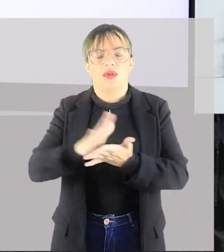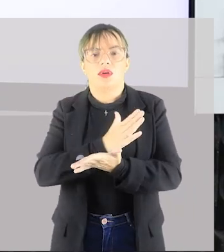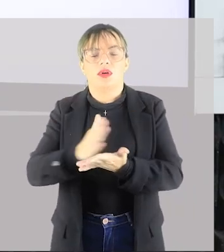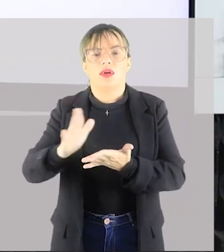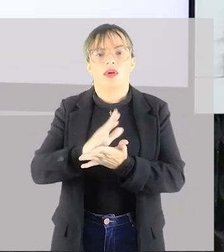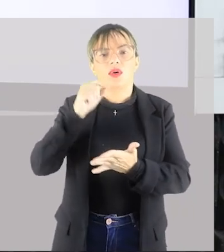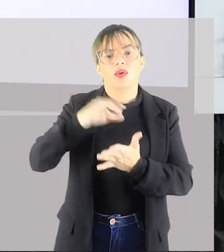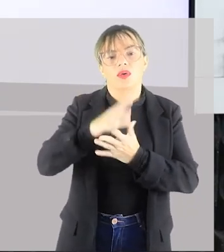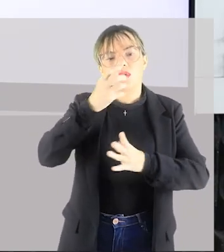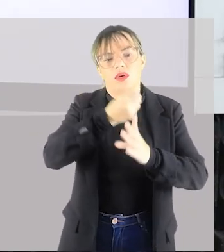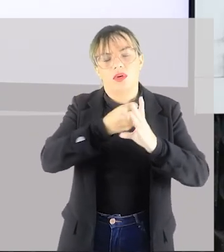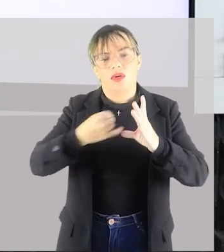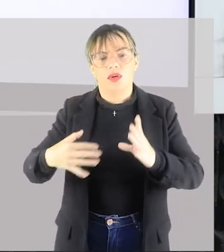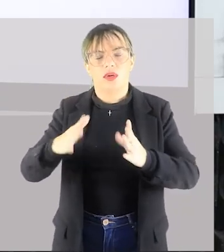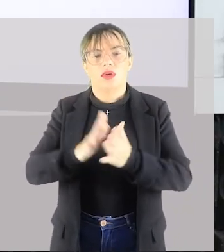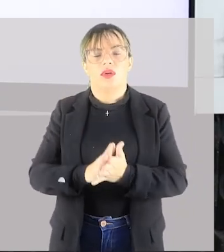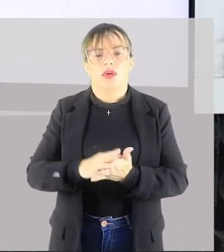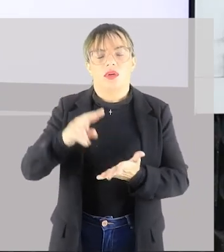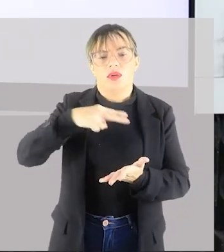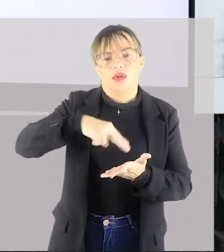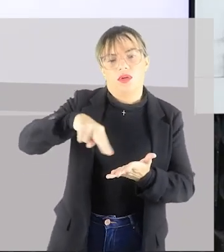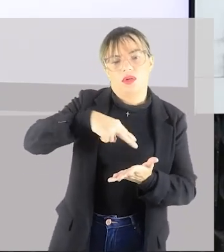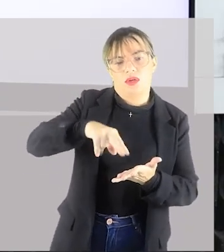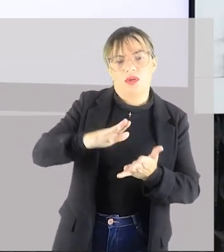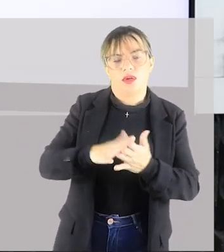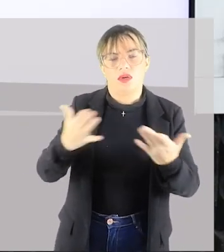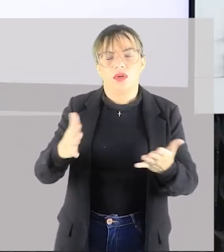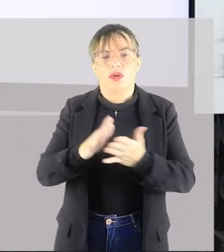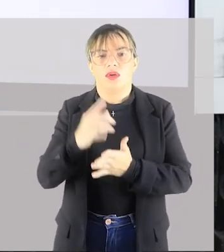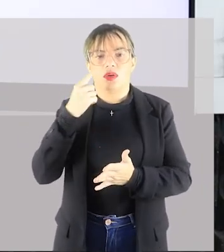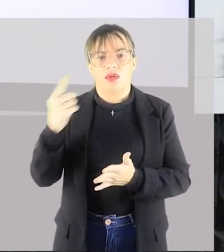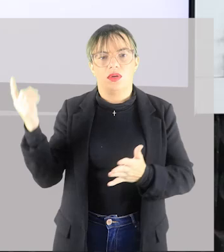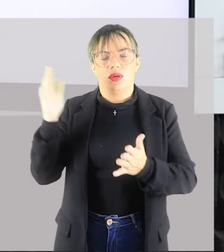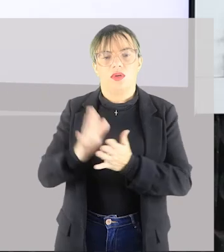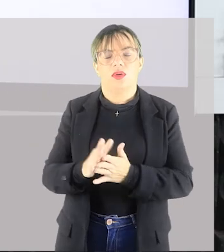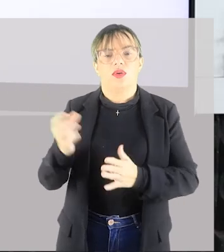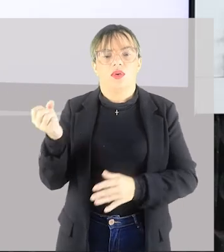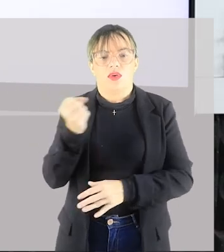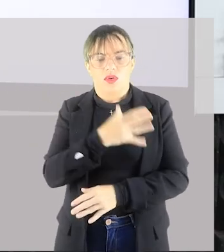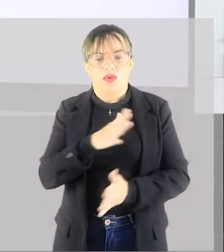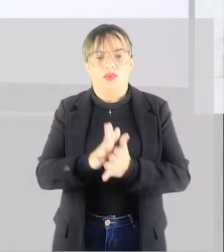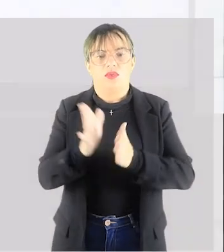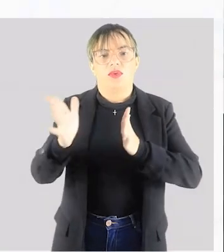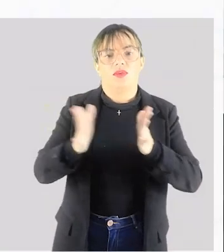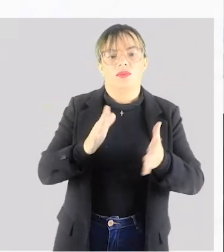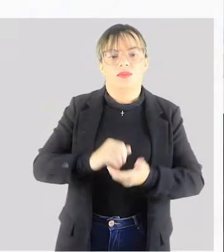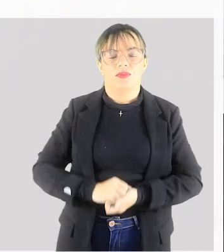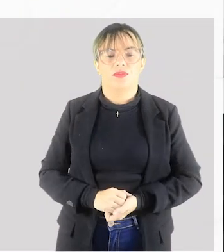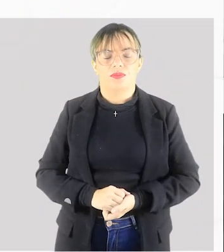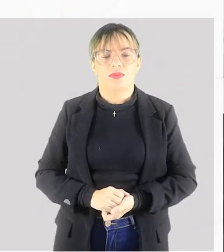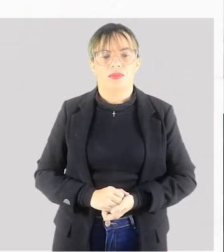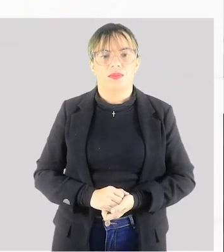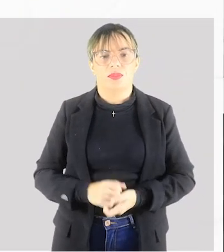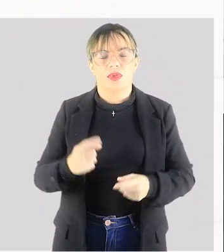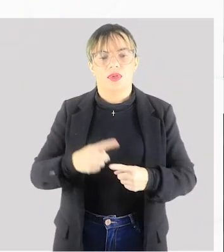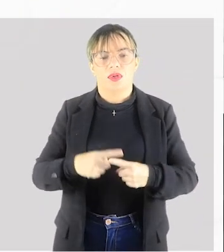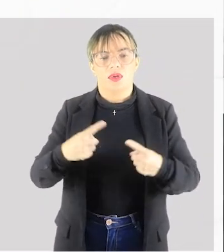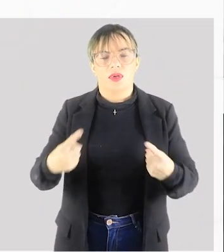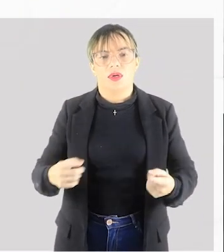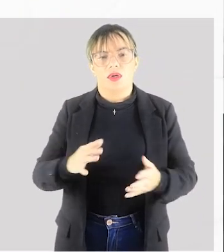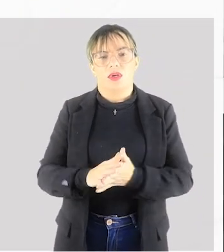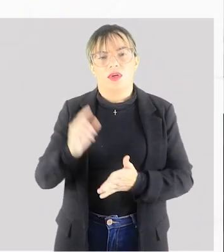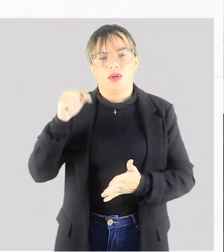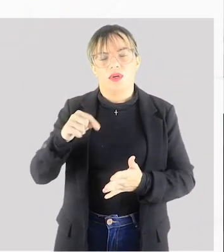características das danças nos tempos modernos. Porém, ela